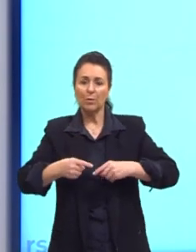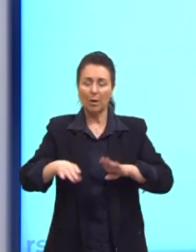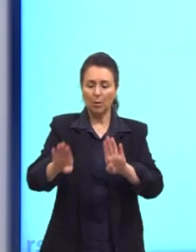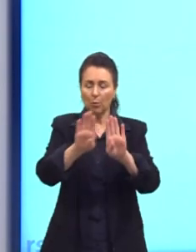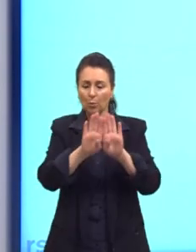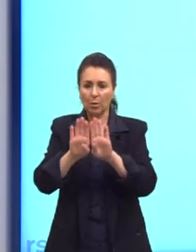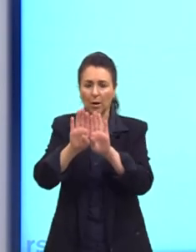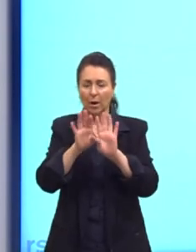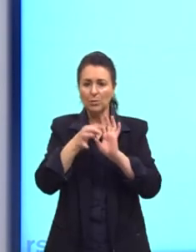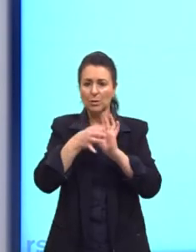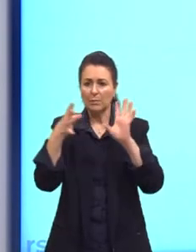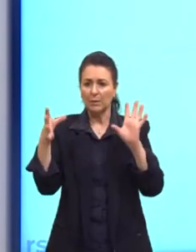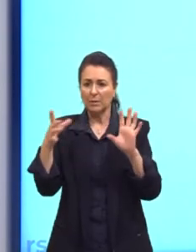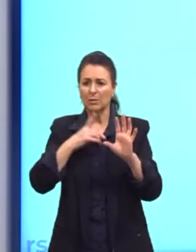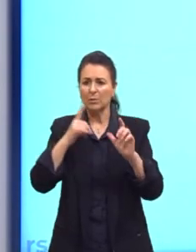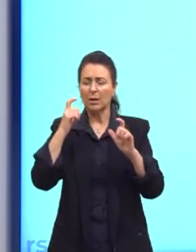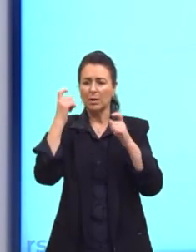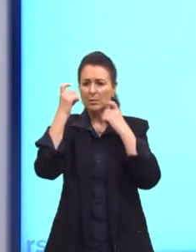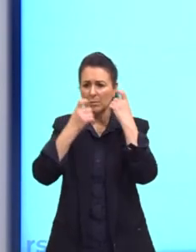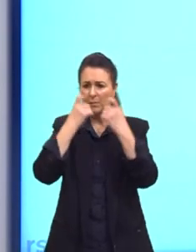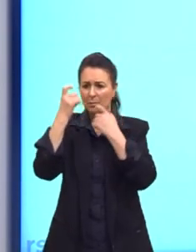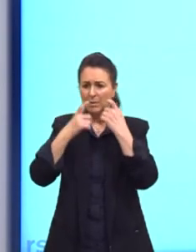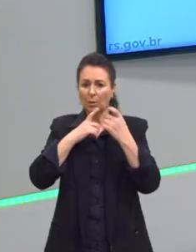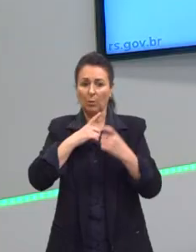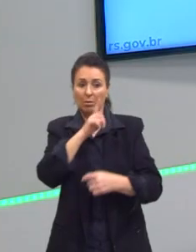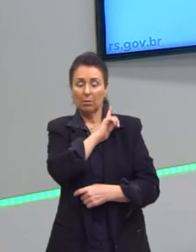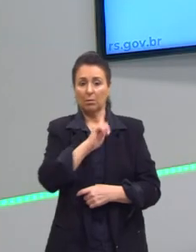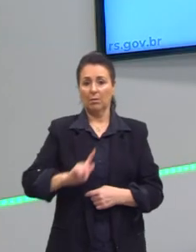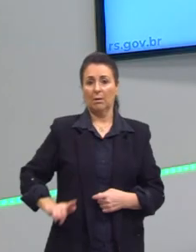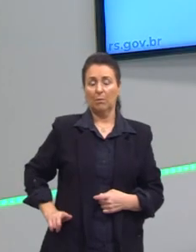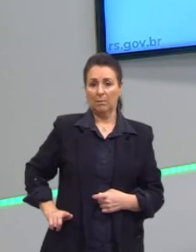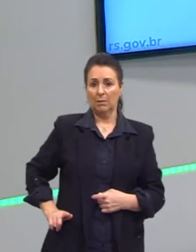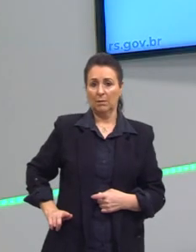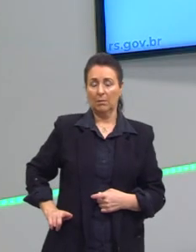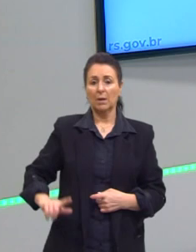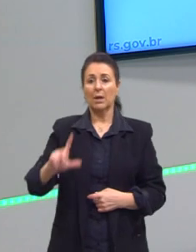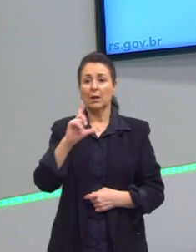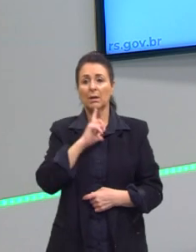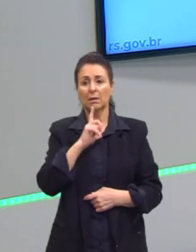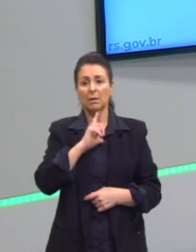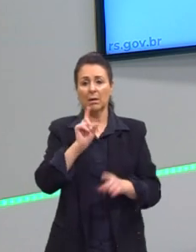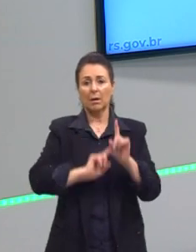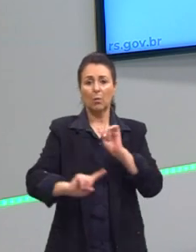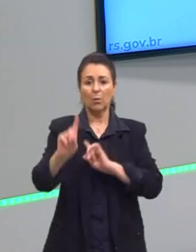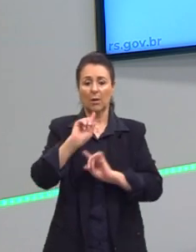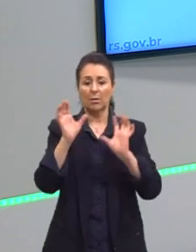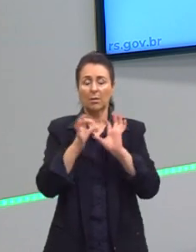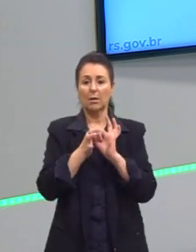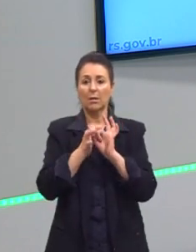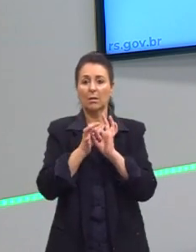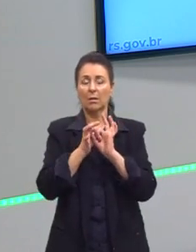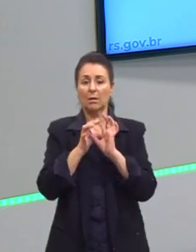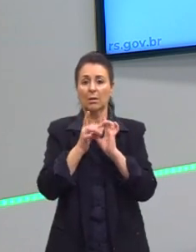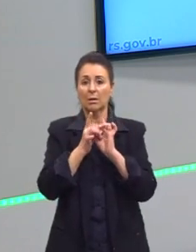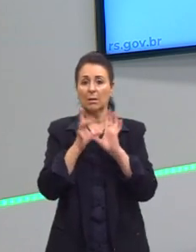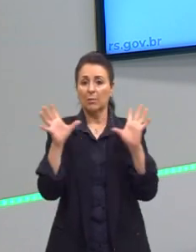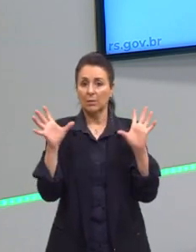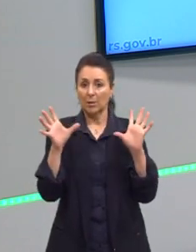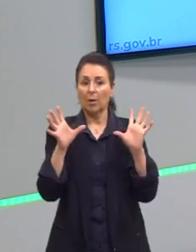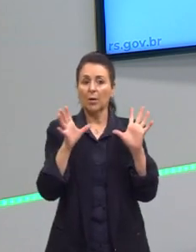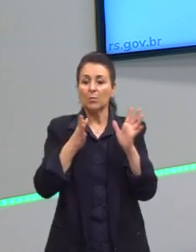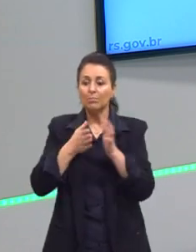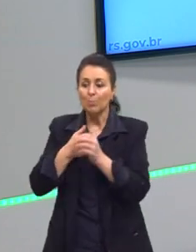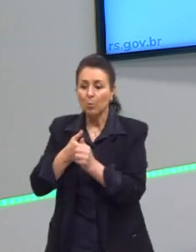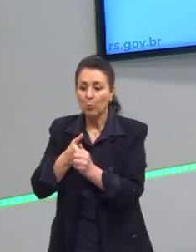que há essa preocupação em ter um governo, em ter alguém que, na democracia, alguém que conduz a nação,